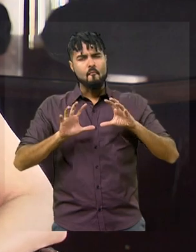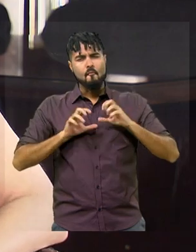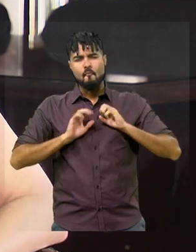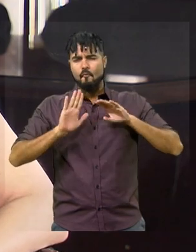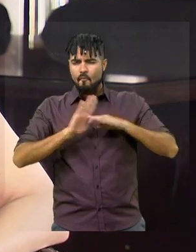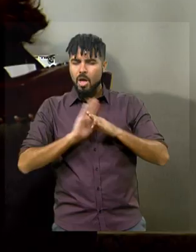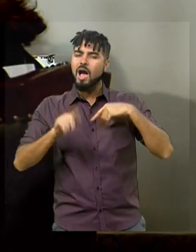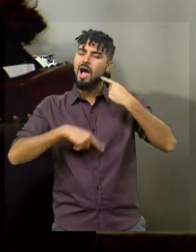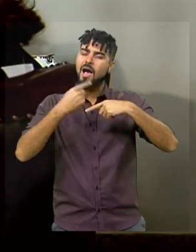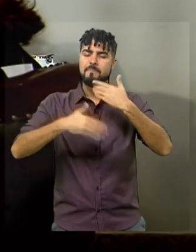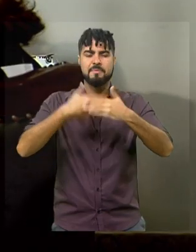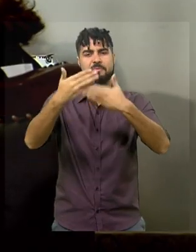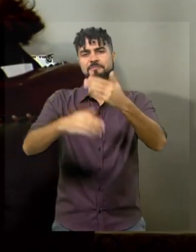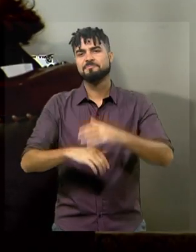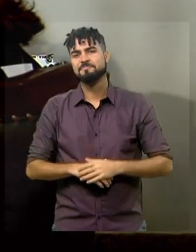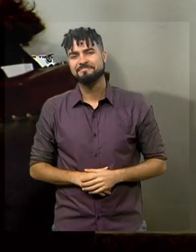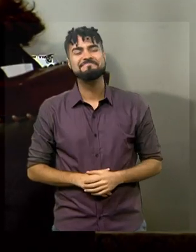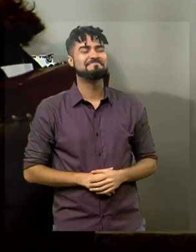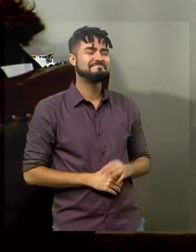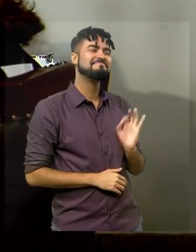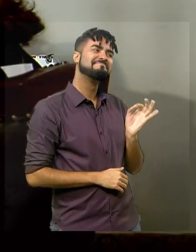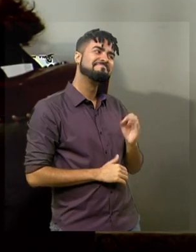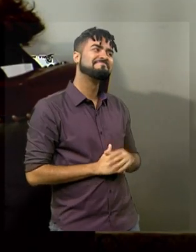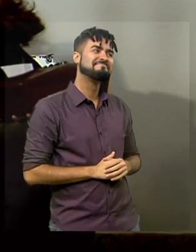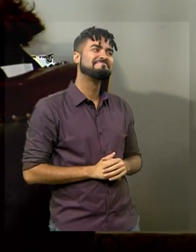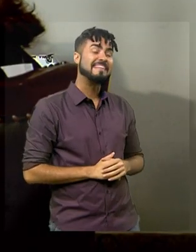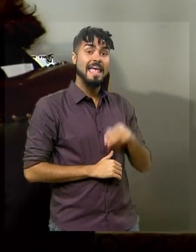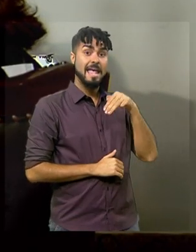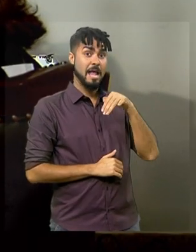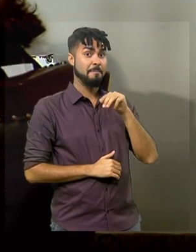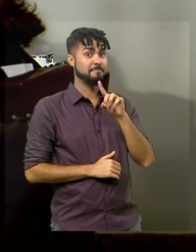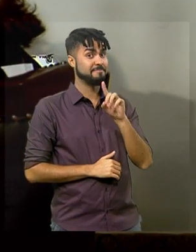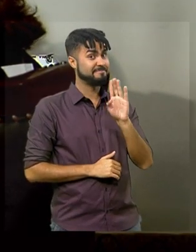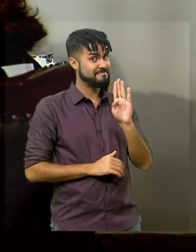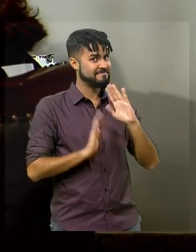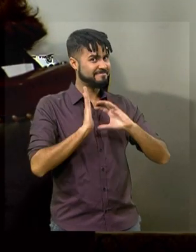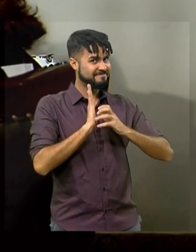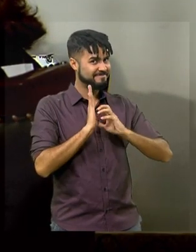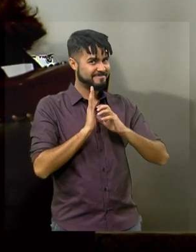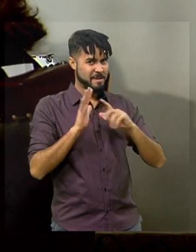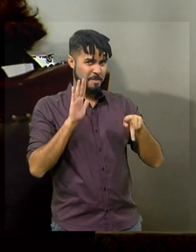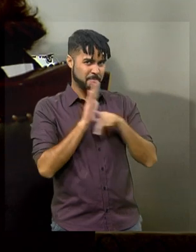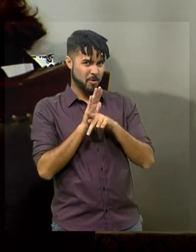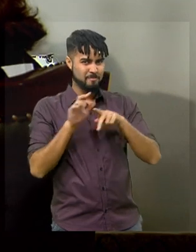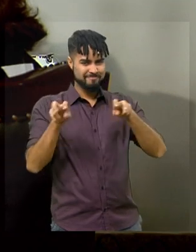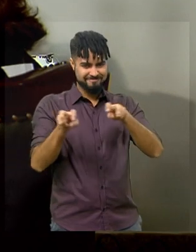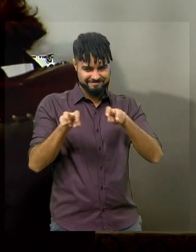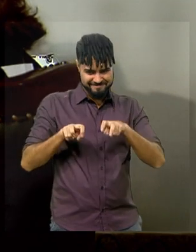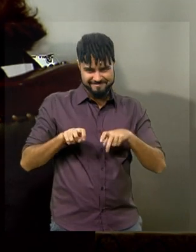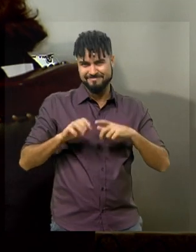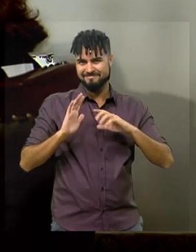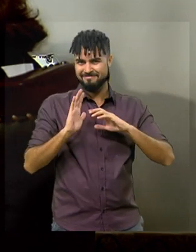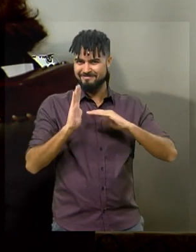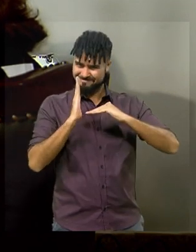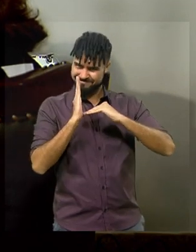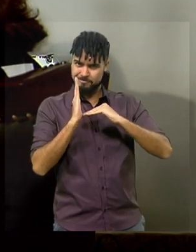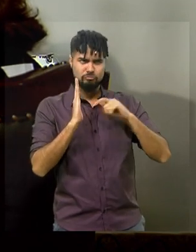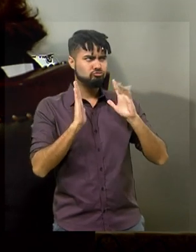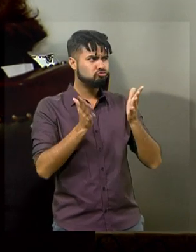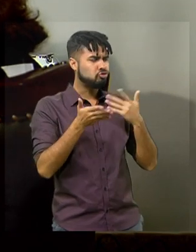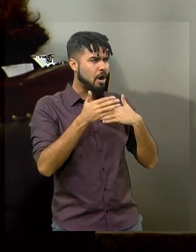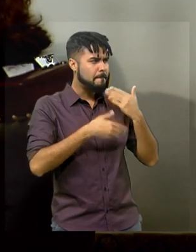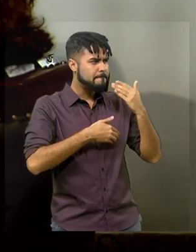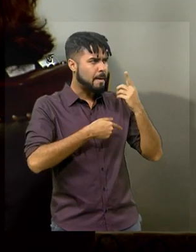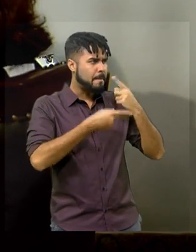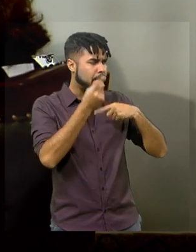as coisas aconteceram. E a senhora, no MDB, na bancada, a senhora tem crescido muito dentro do